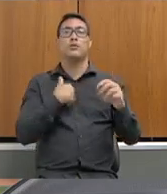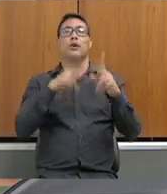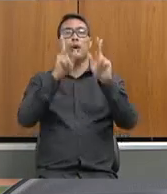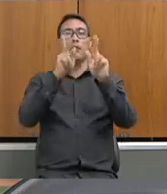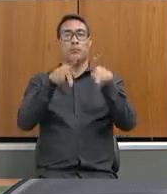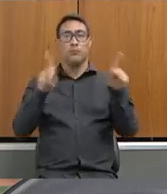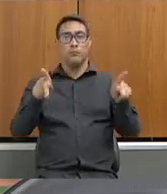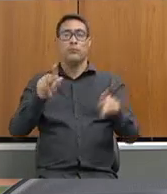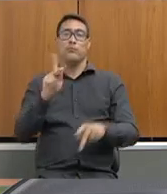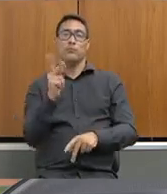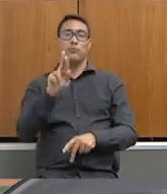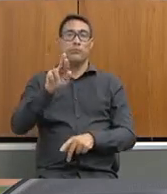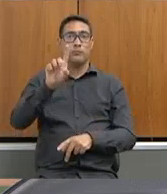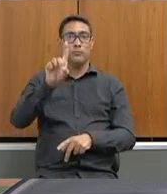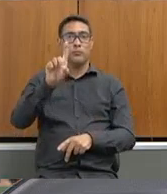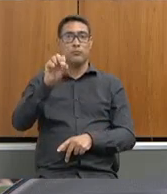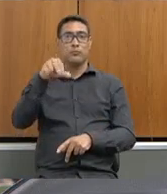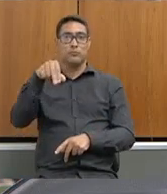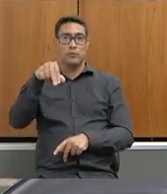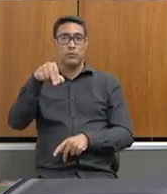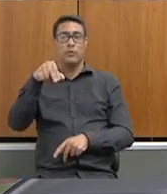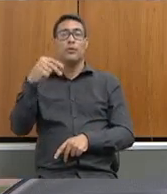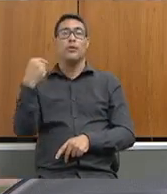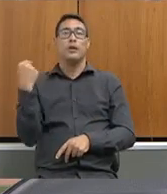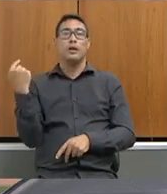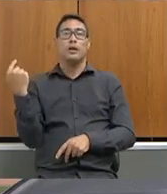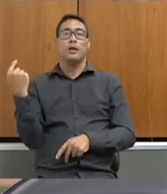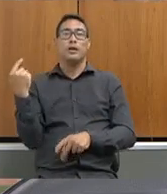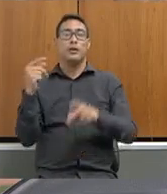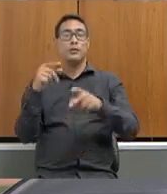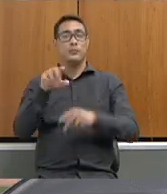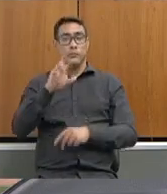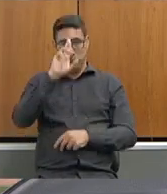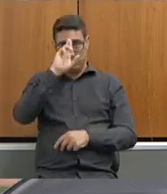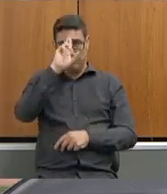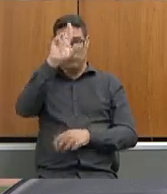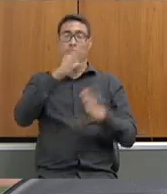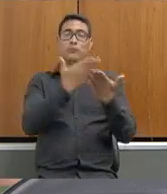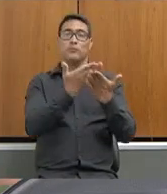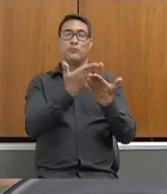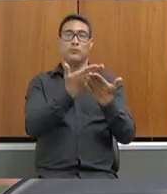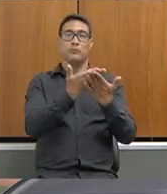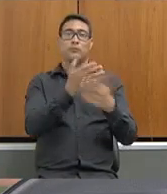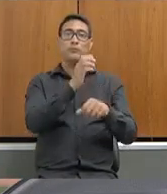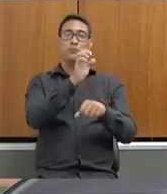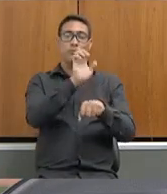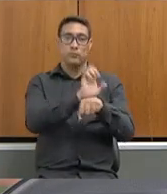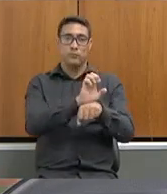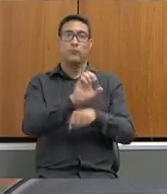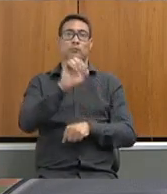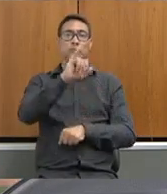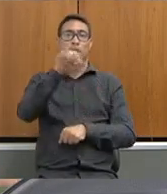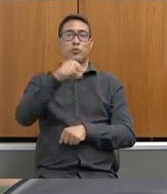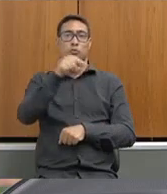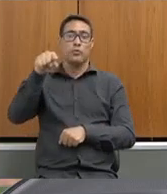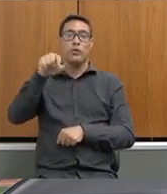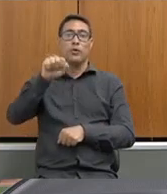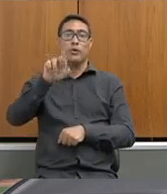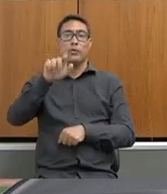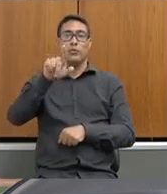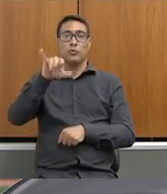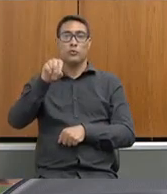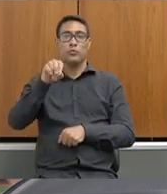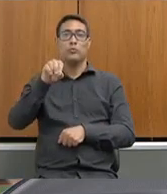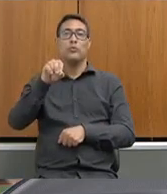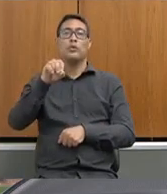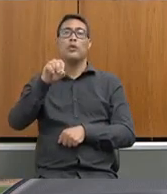Miguel de Vasconcelos, professor Hudson, diretor da Escola Estadual João Augusto de Carvalho, do Distrito de São